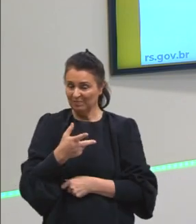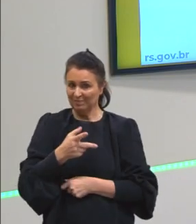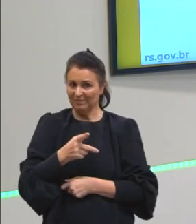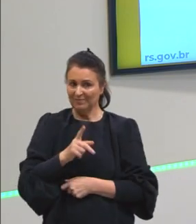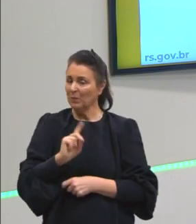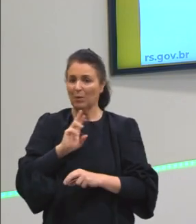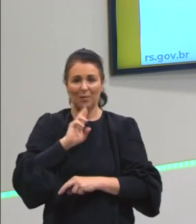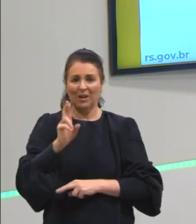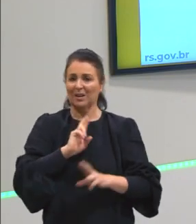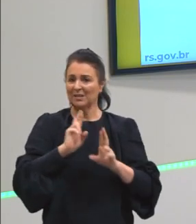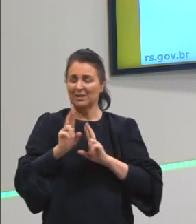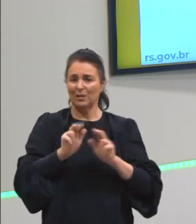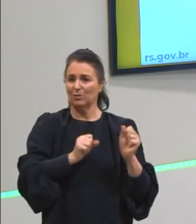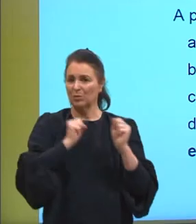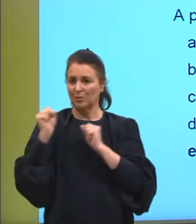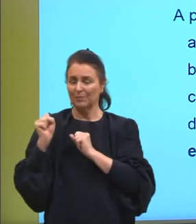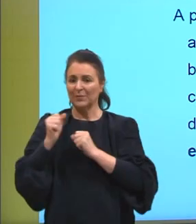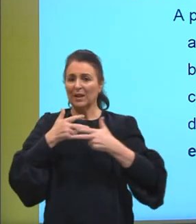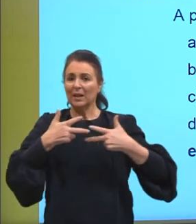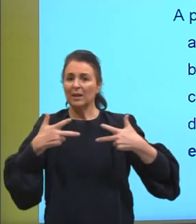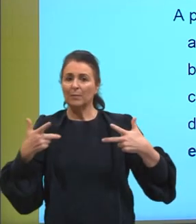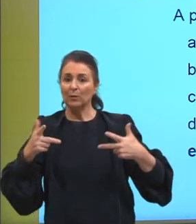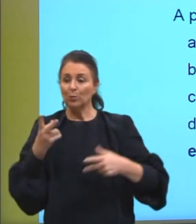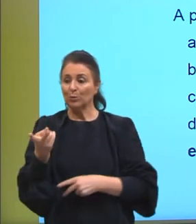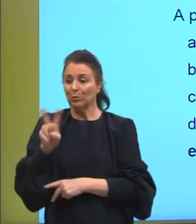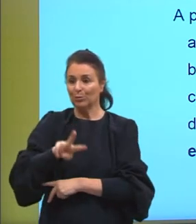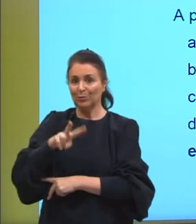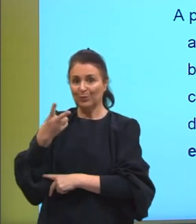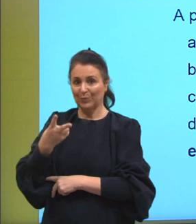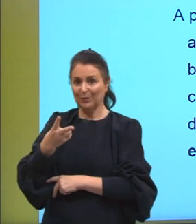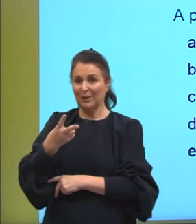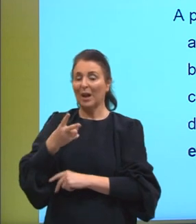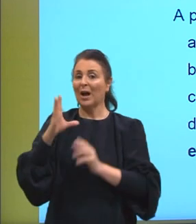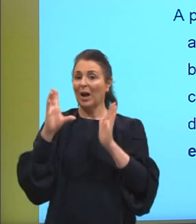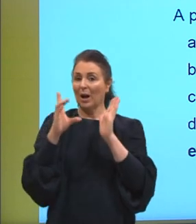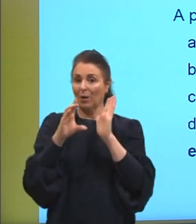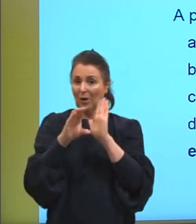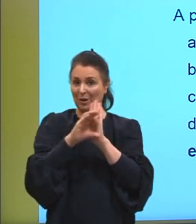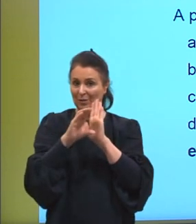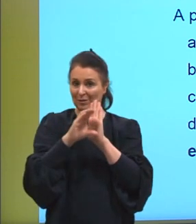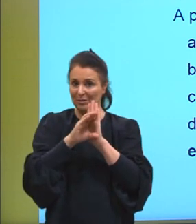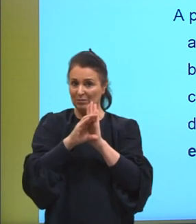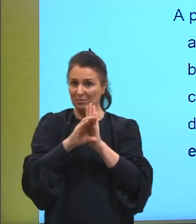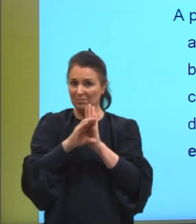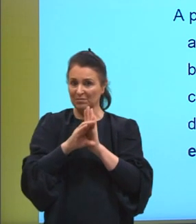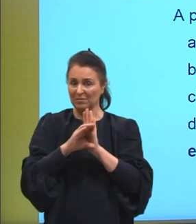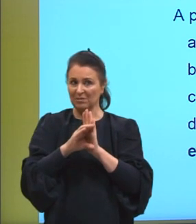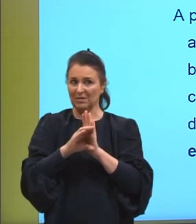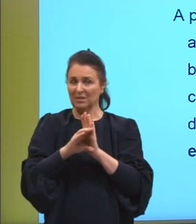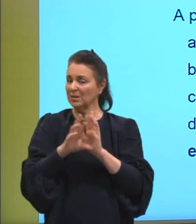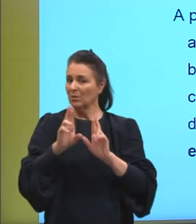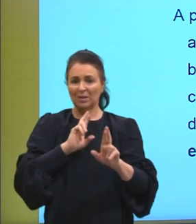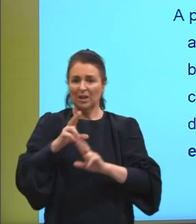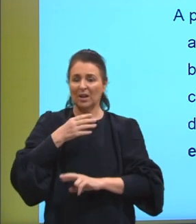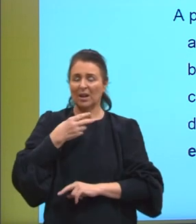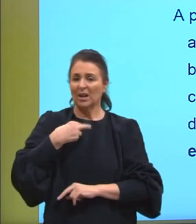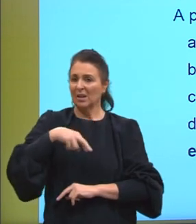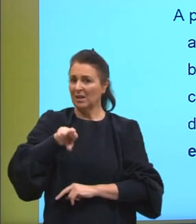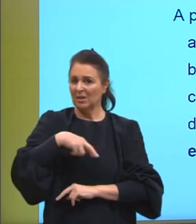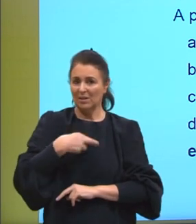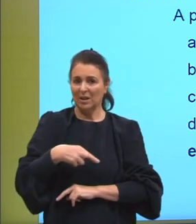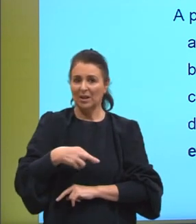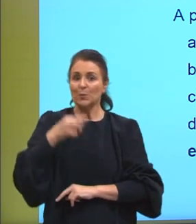poder. Elemento de conversões dos escravos ao catolicismo? Não, não está relacionado à religião. Então, a alternativa